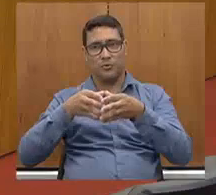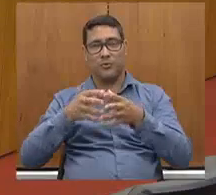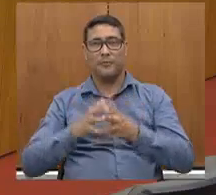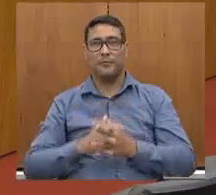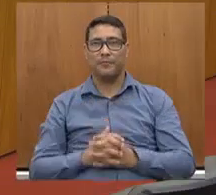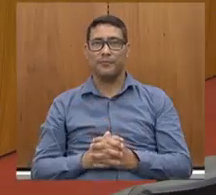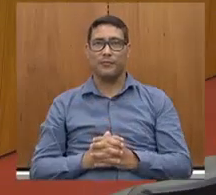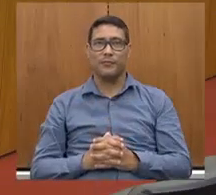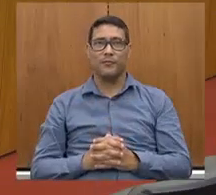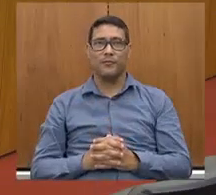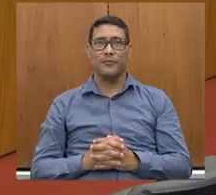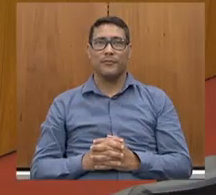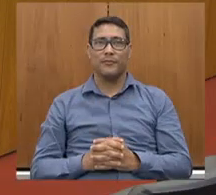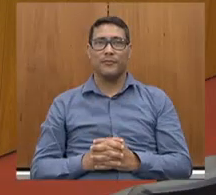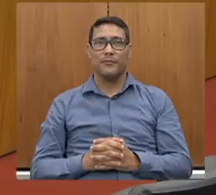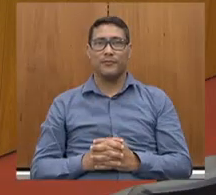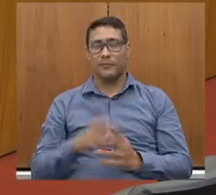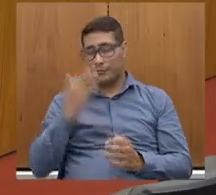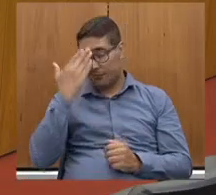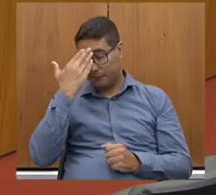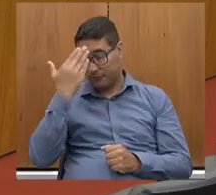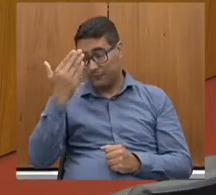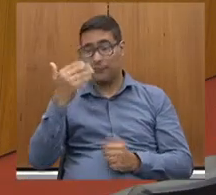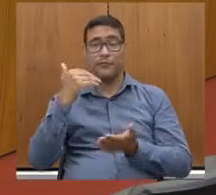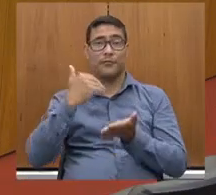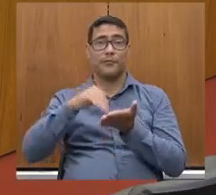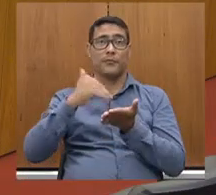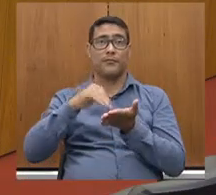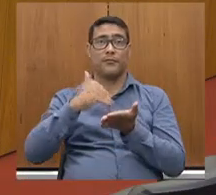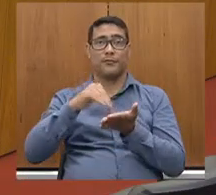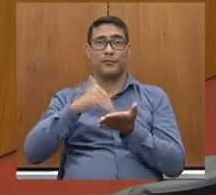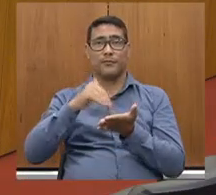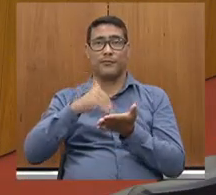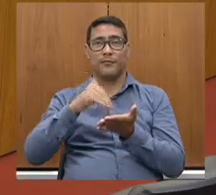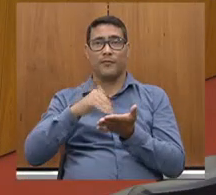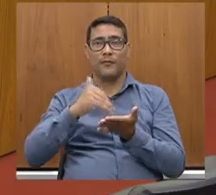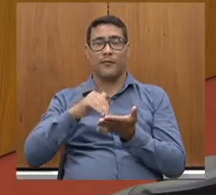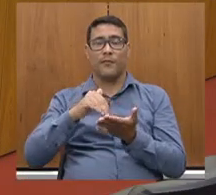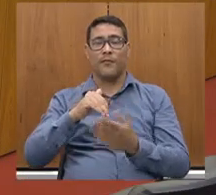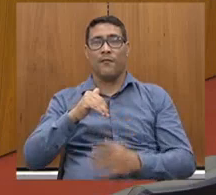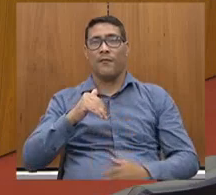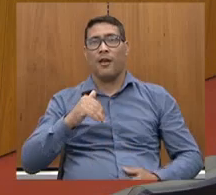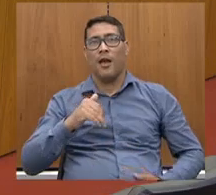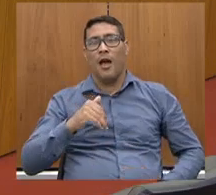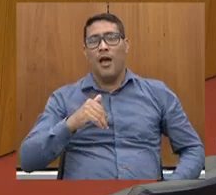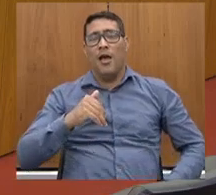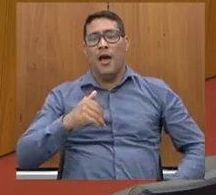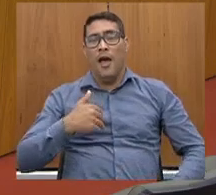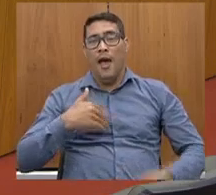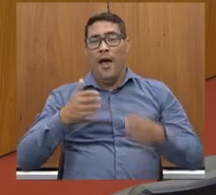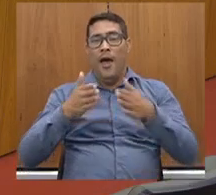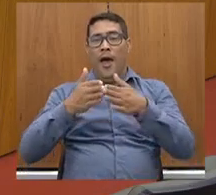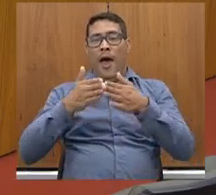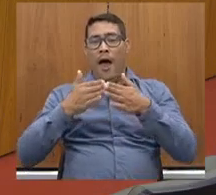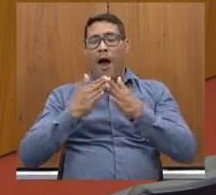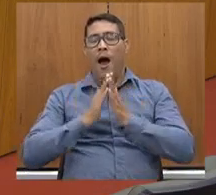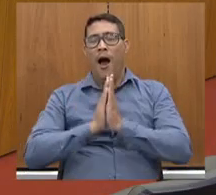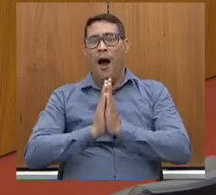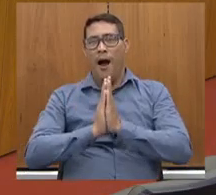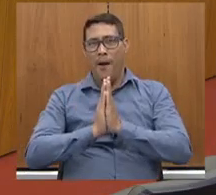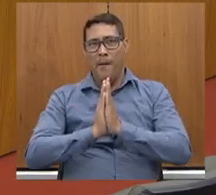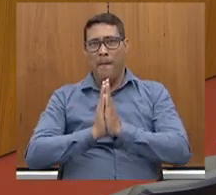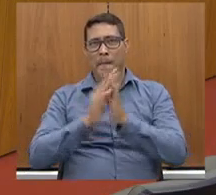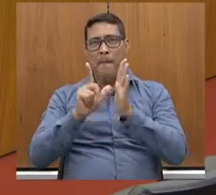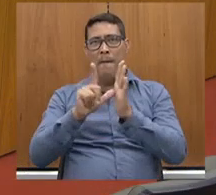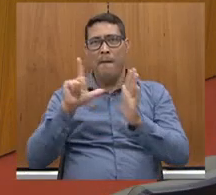Pois não. Obrigada, secretário. Lembrando, João, que eu vou deixar pedido, por favor, que pudesse antes